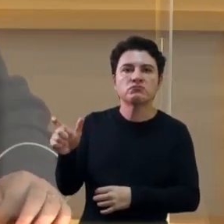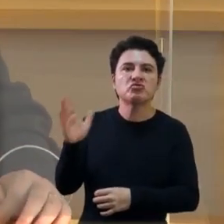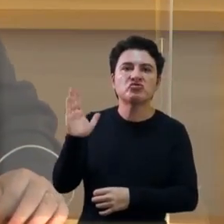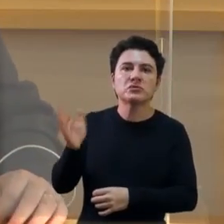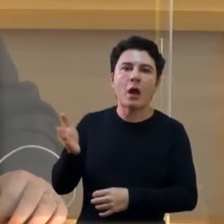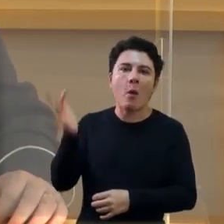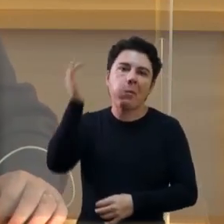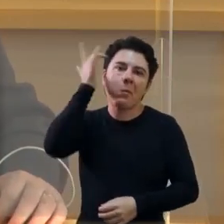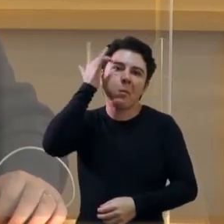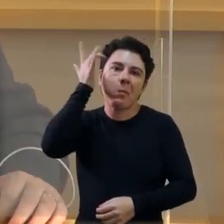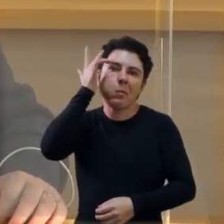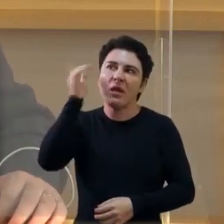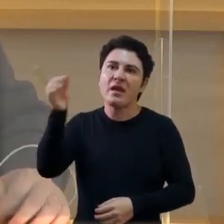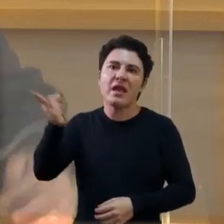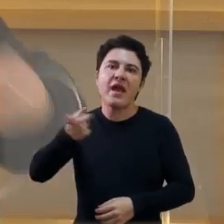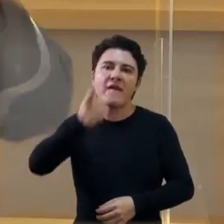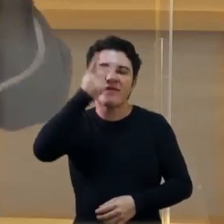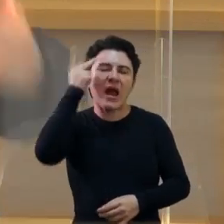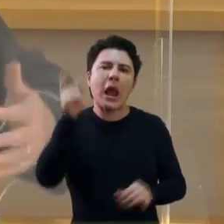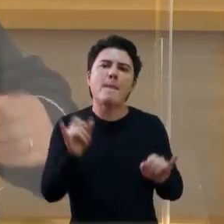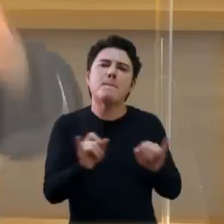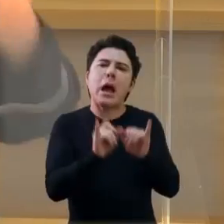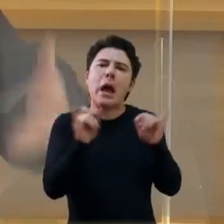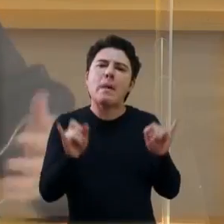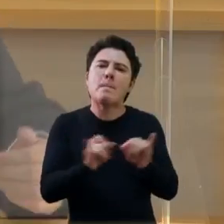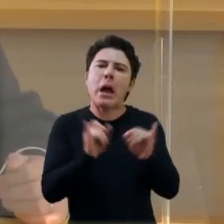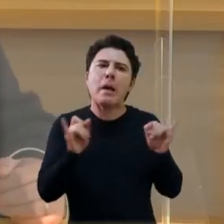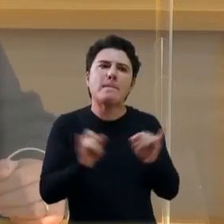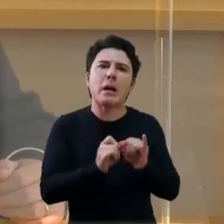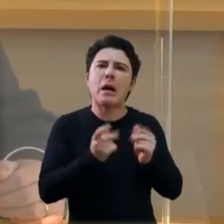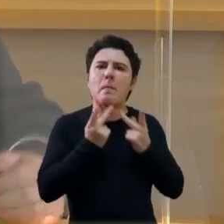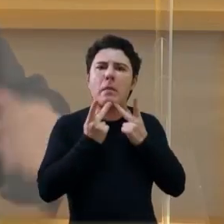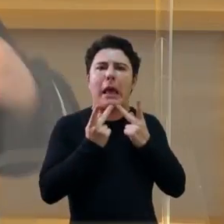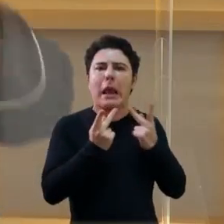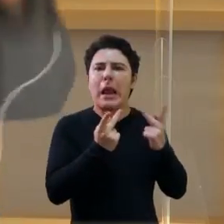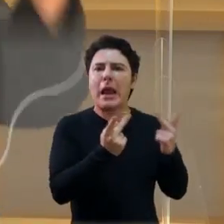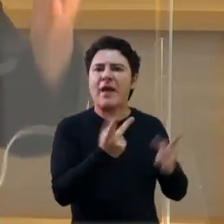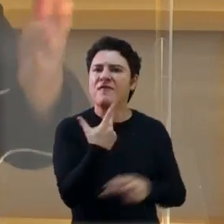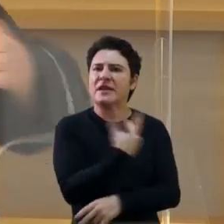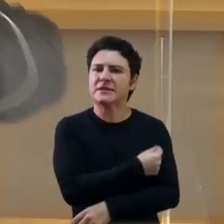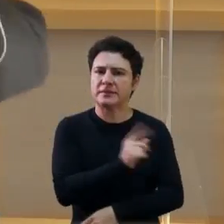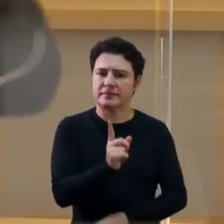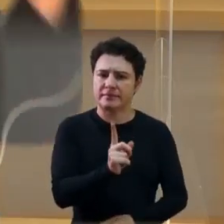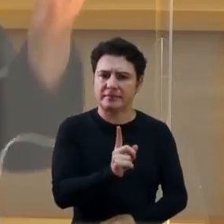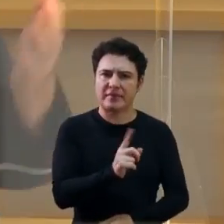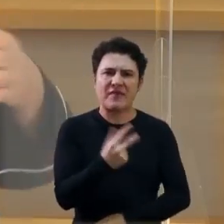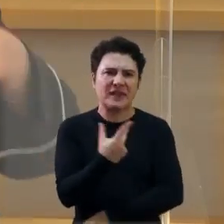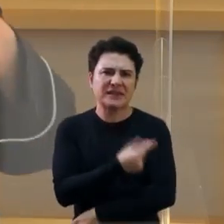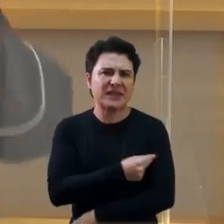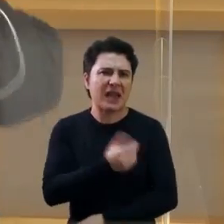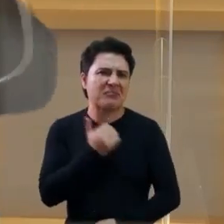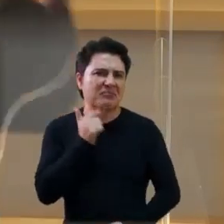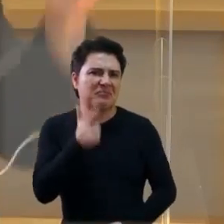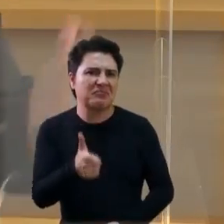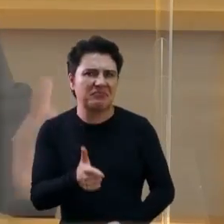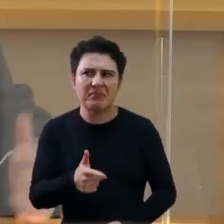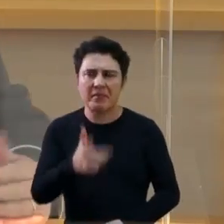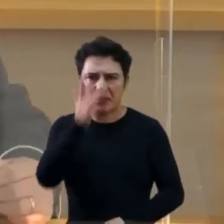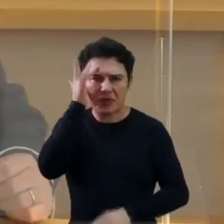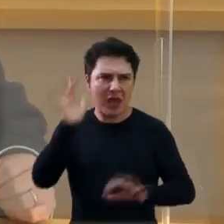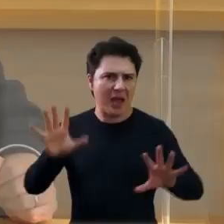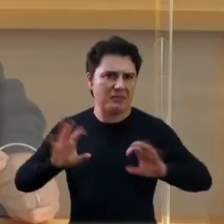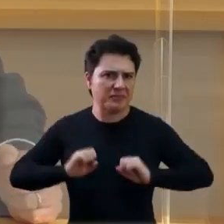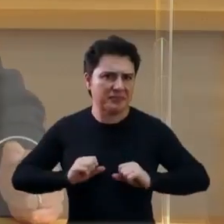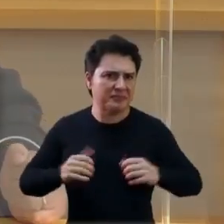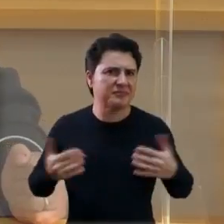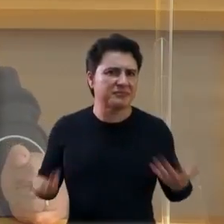e fala um monte de besteira, um monte de borracha incentivando o não vacinar. A vacina não adianta nada, senão não tinha ninguém se contaminando.